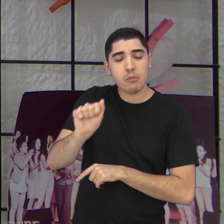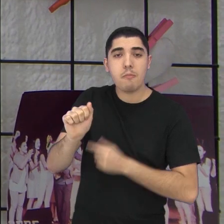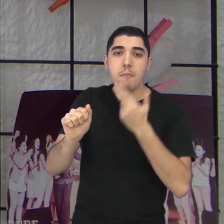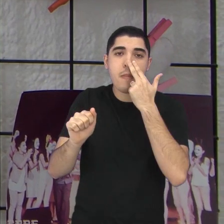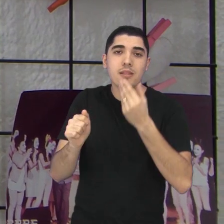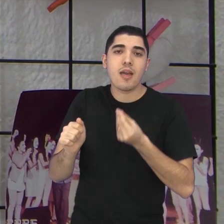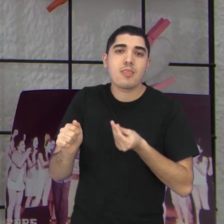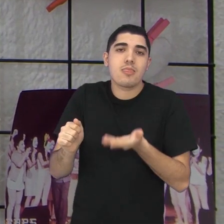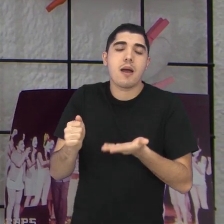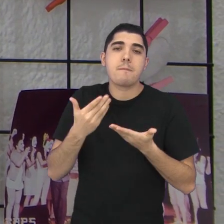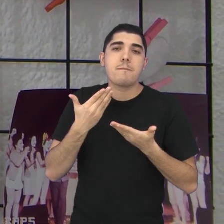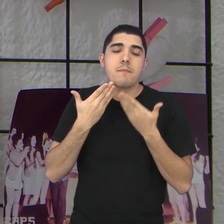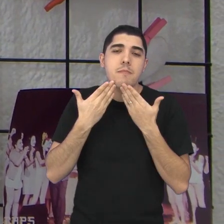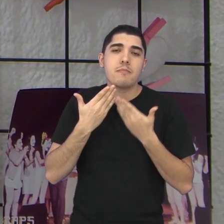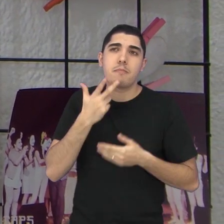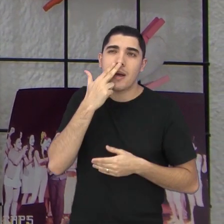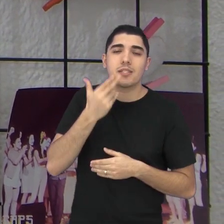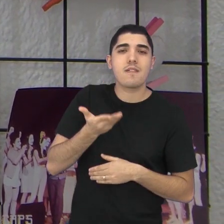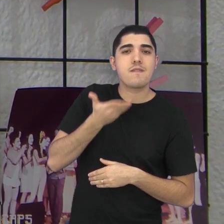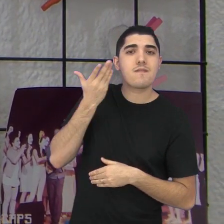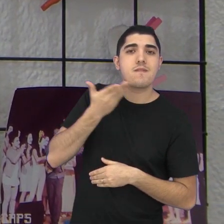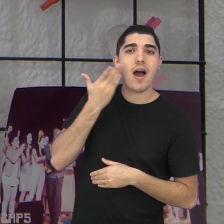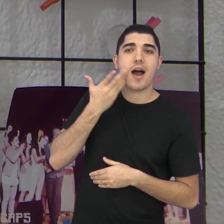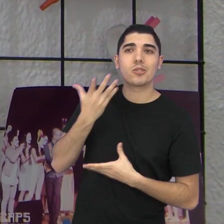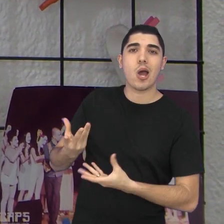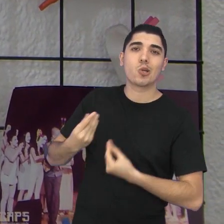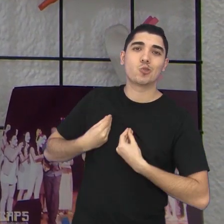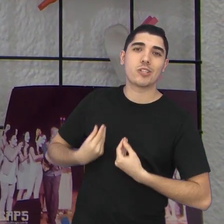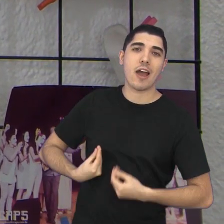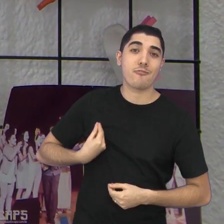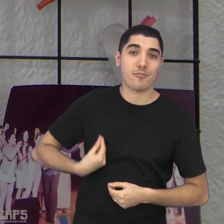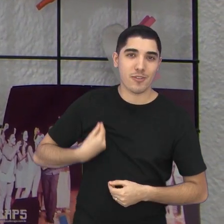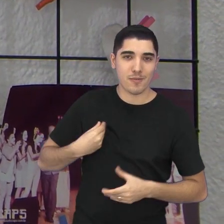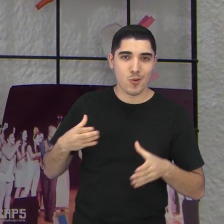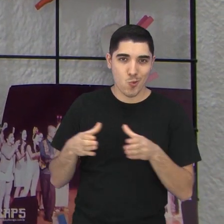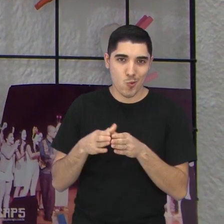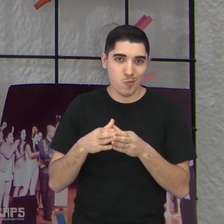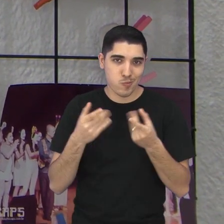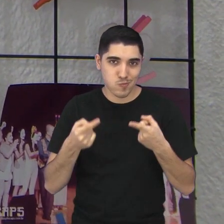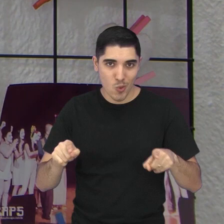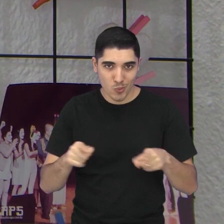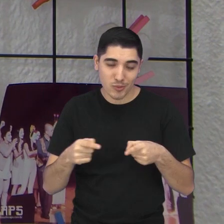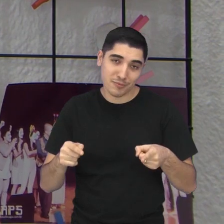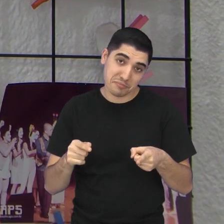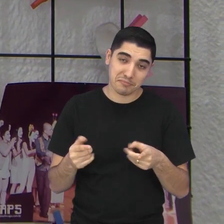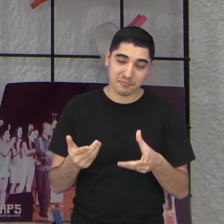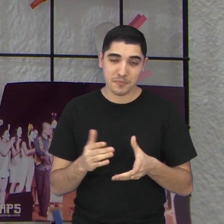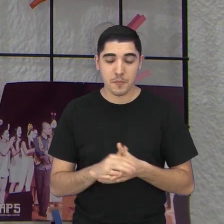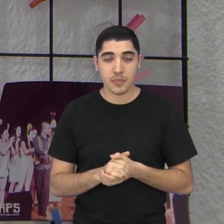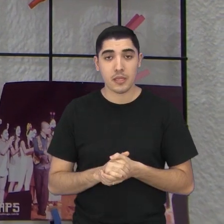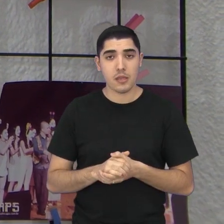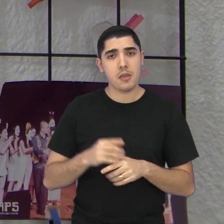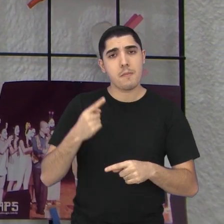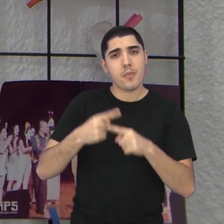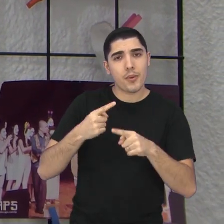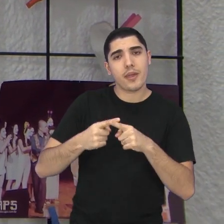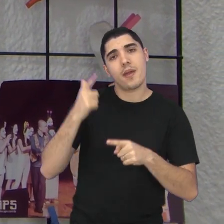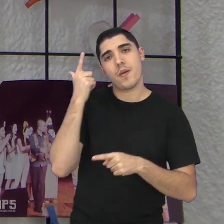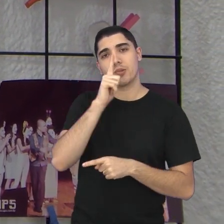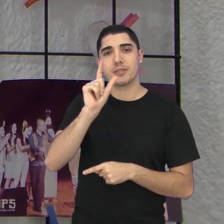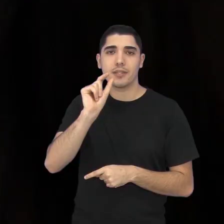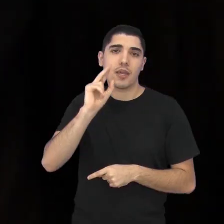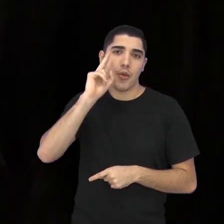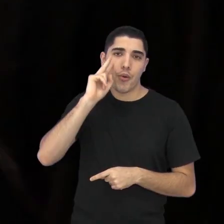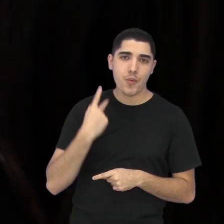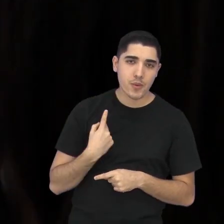pouco mais a nossa vida de coro, vamos dizer assim, né? E também para a gente ser reconhecido,